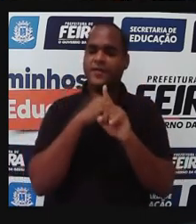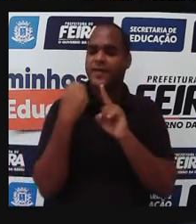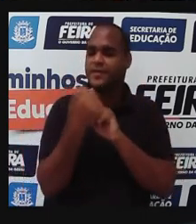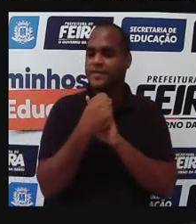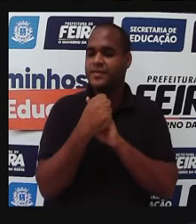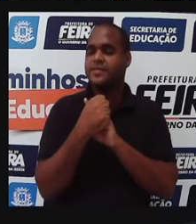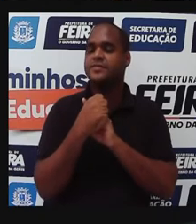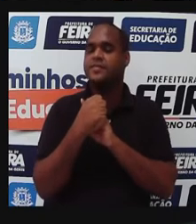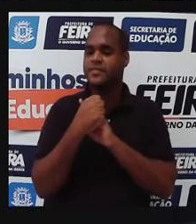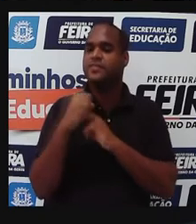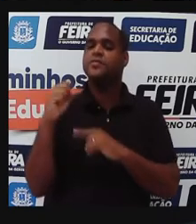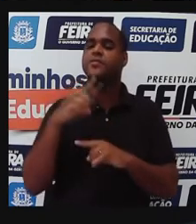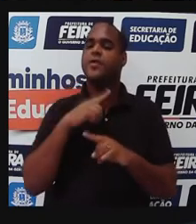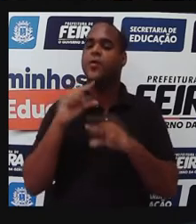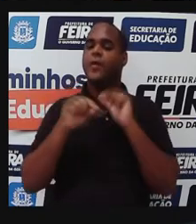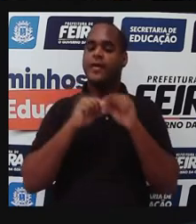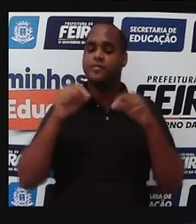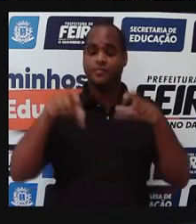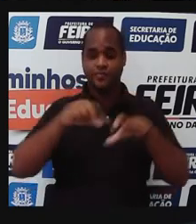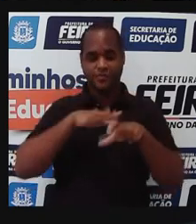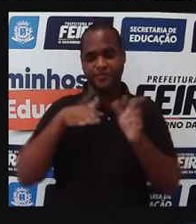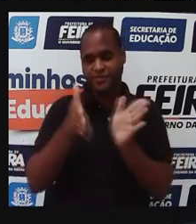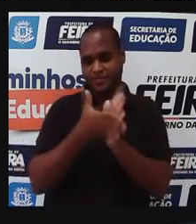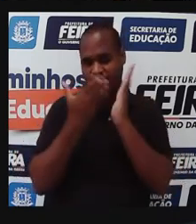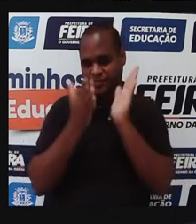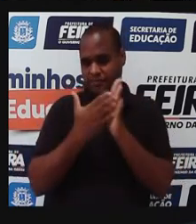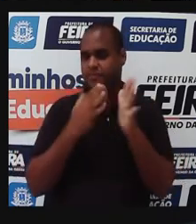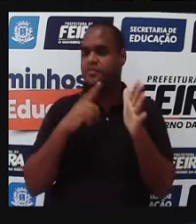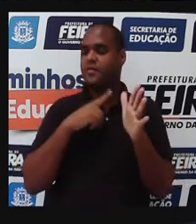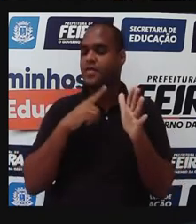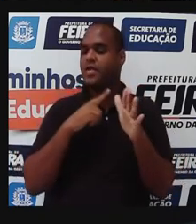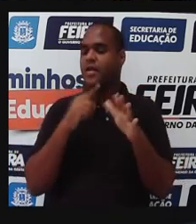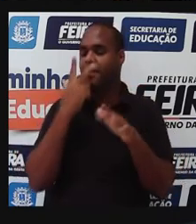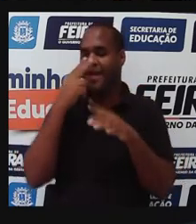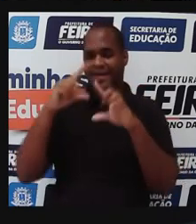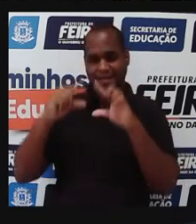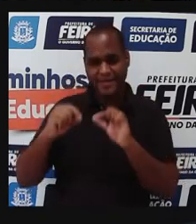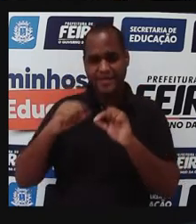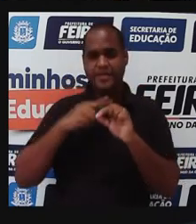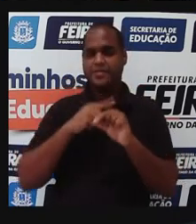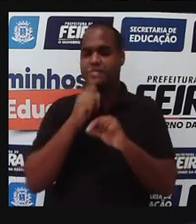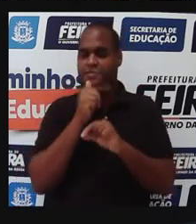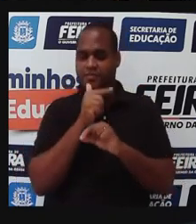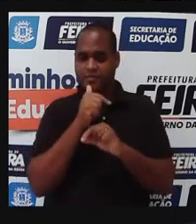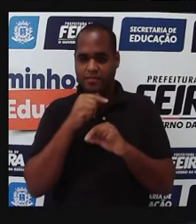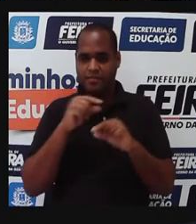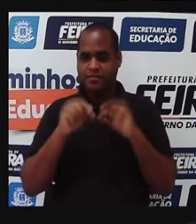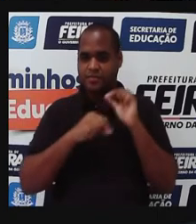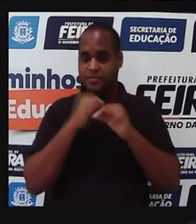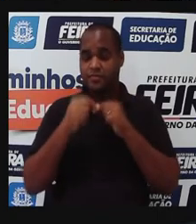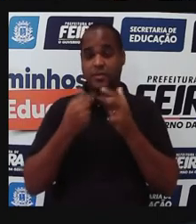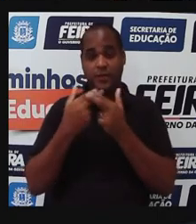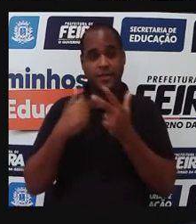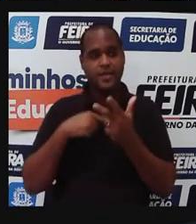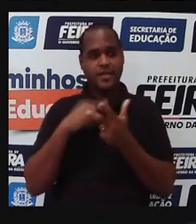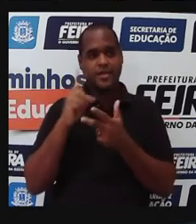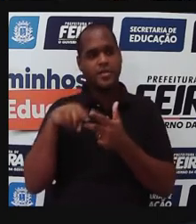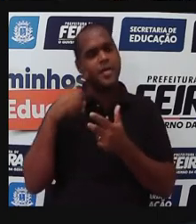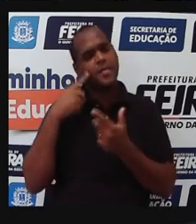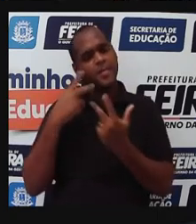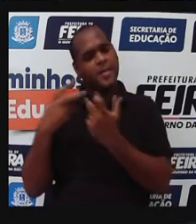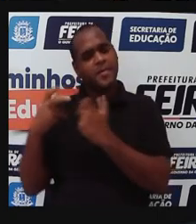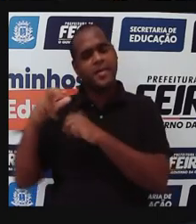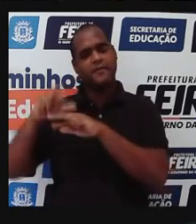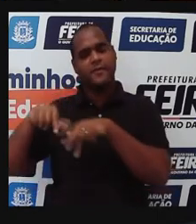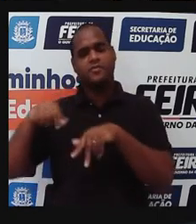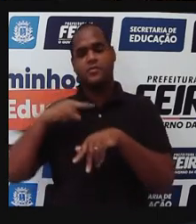áreas, né, onde a pobreza e o acesso limitado, a água limpa e o saneamento acontecem. Então, percebem